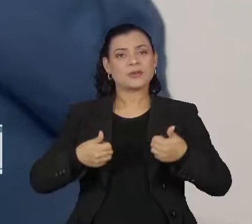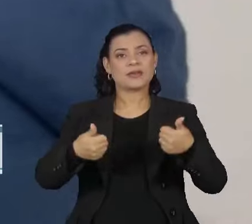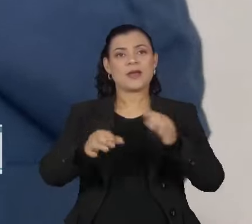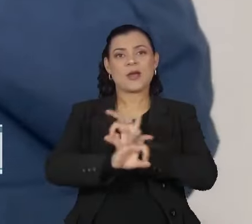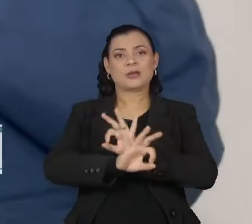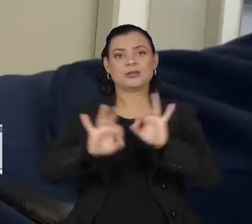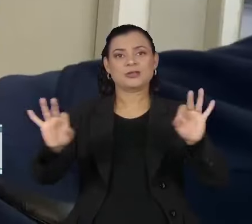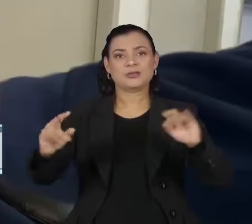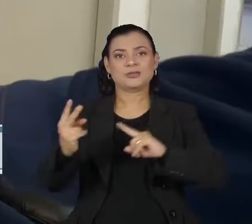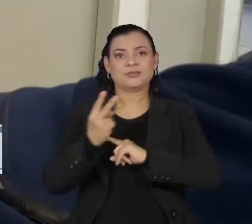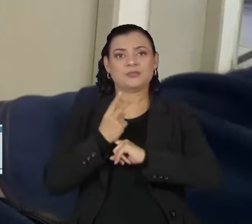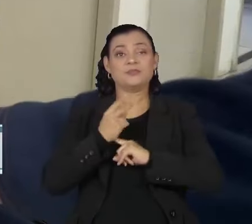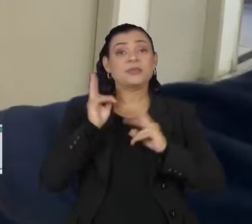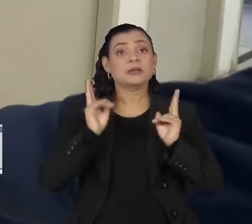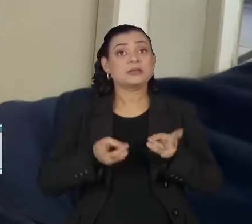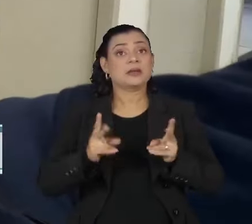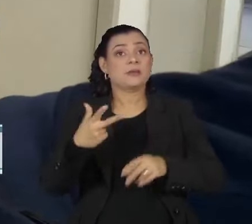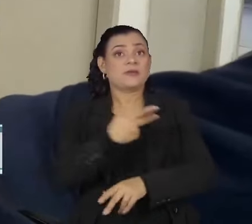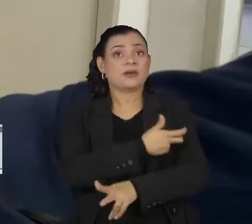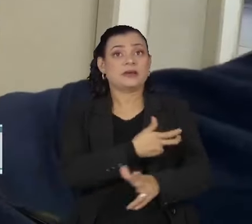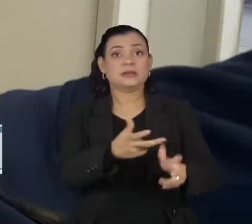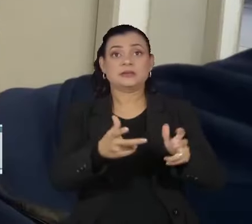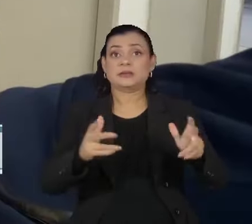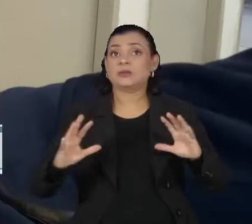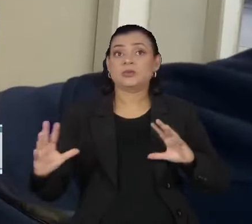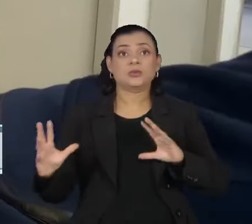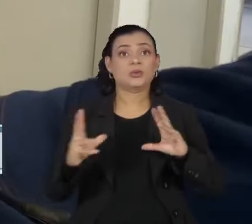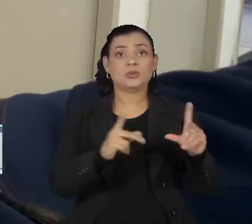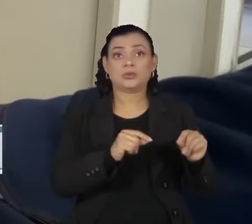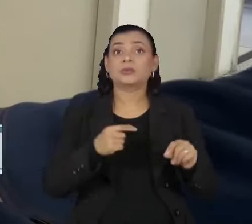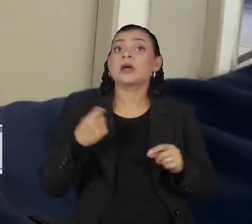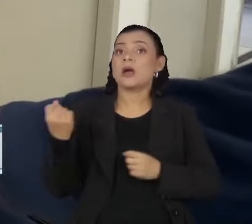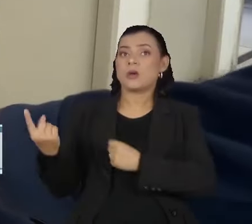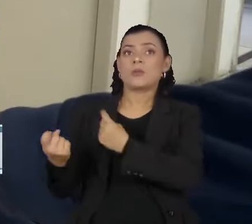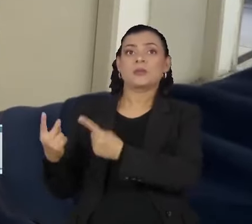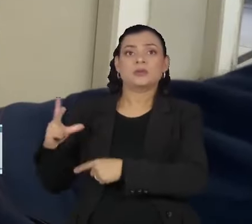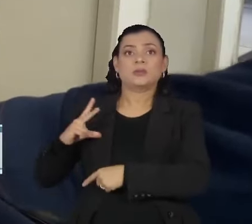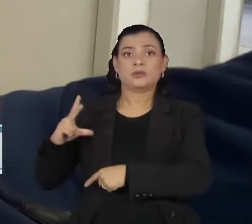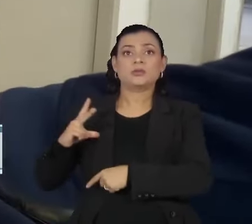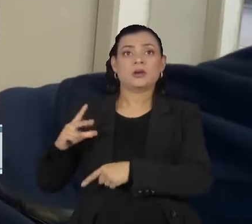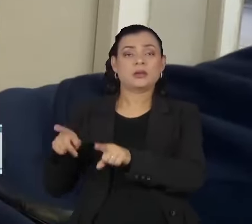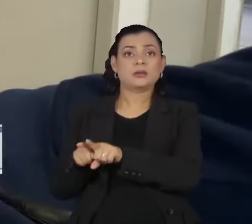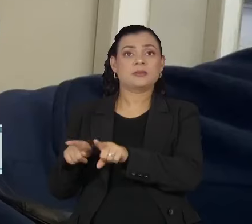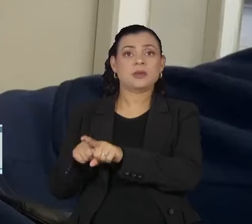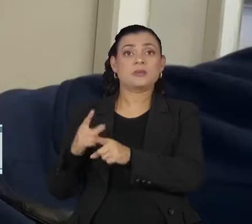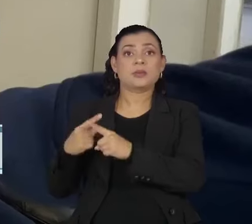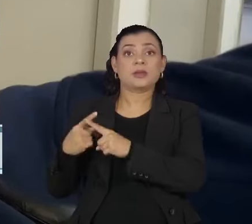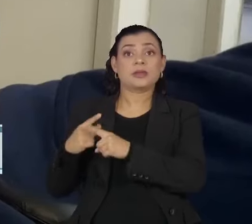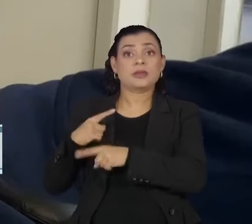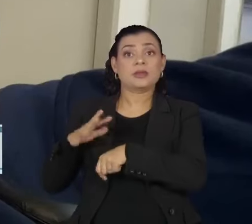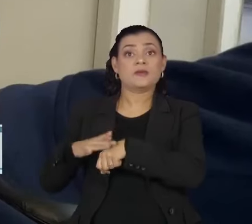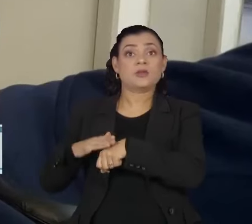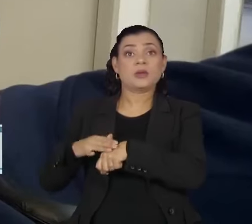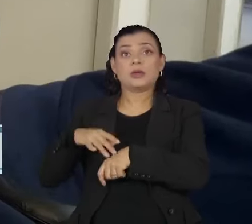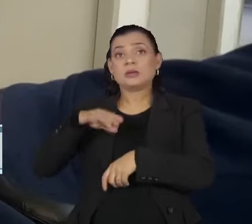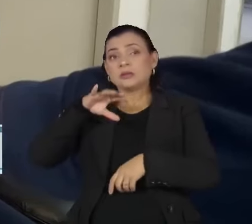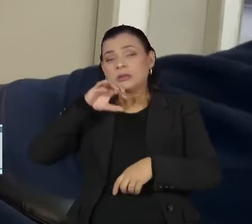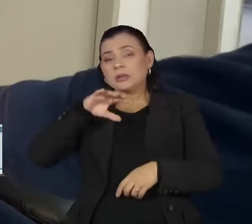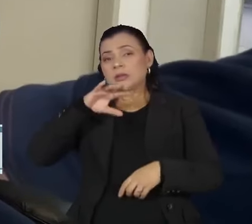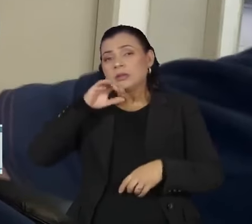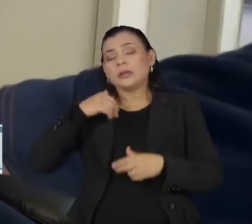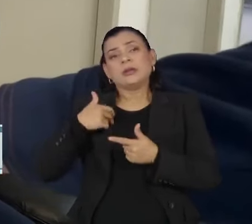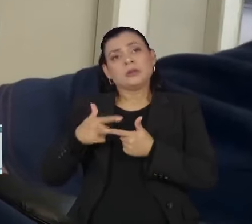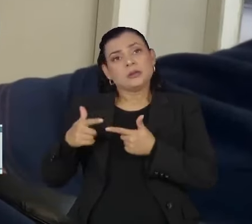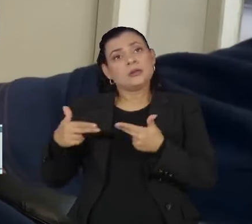Ela sempre tomou as vacinas, inclusive até algumas foi no particular, porque como ela desenvolveu algumas doenças respiratórias,